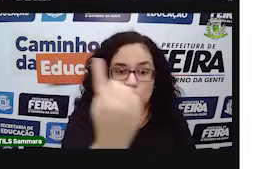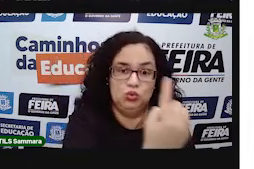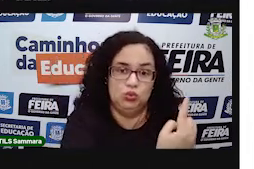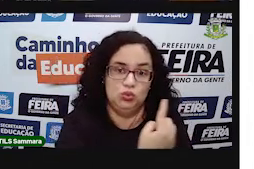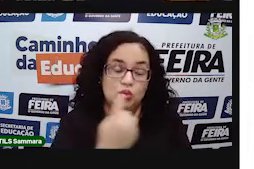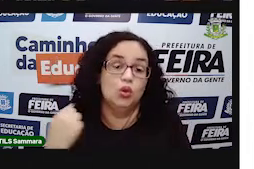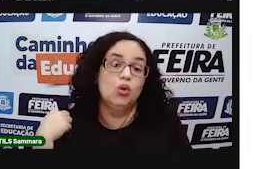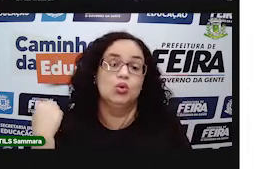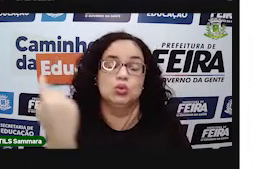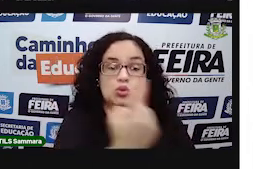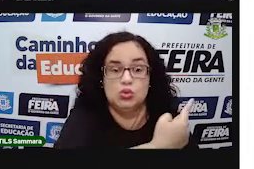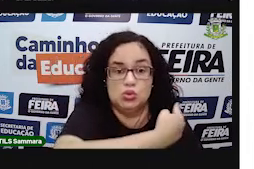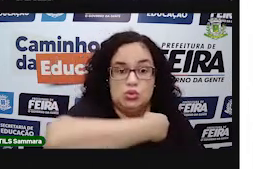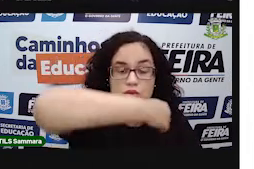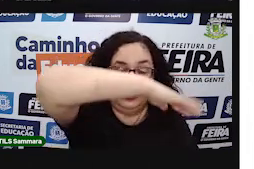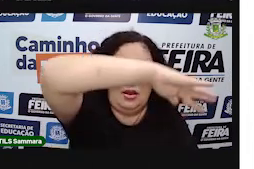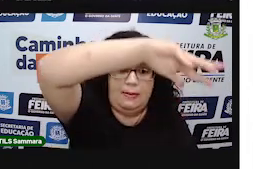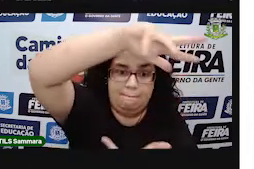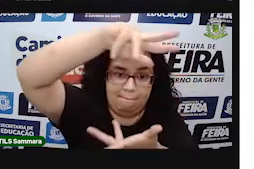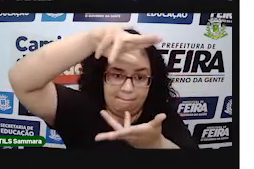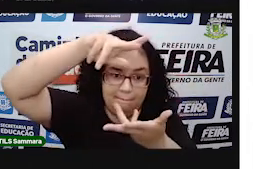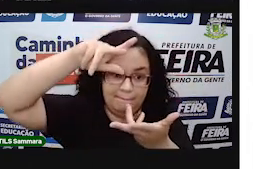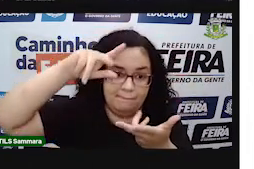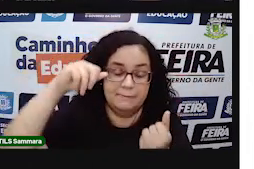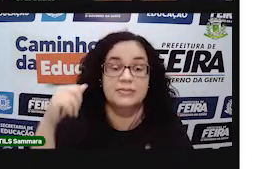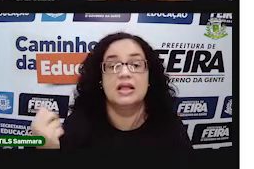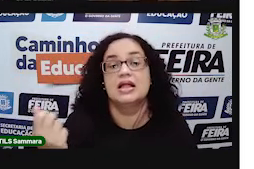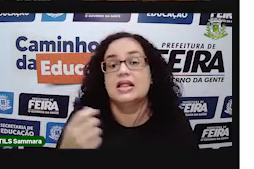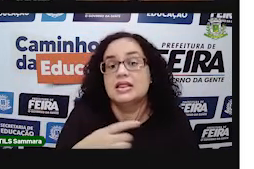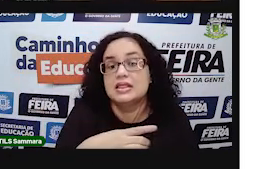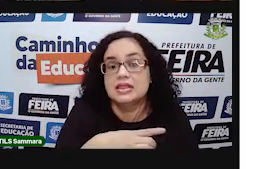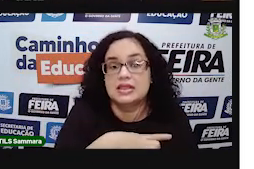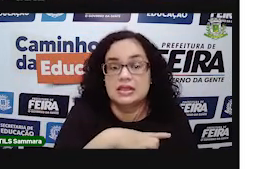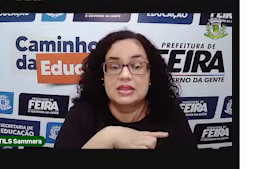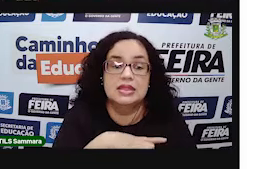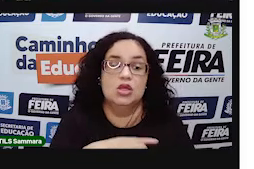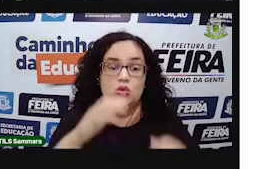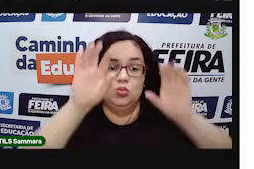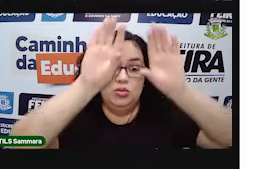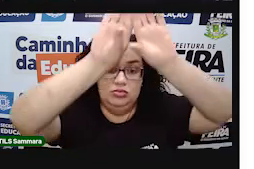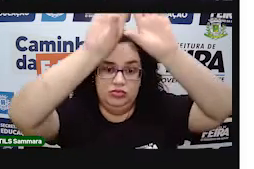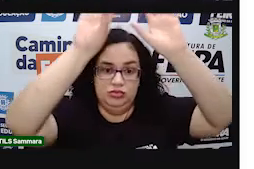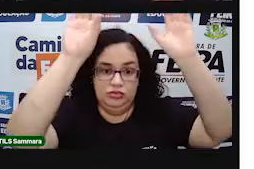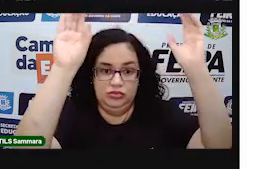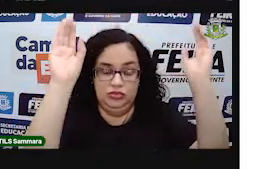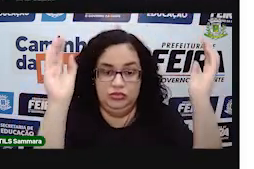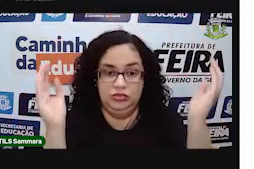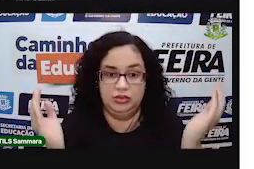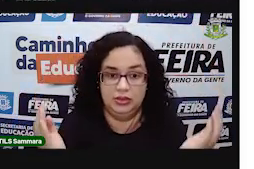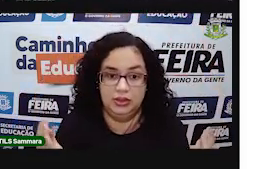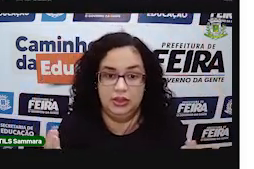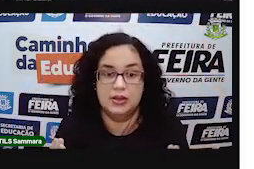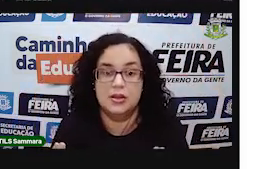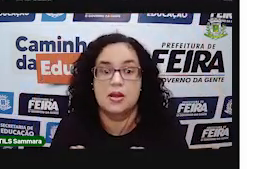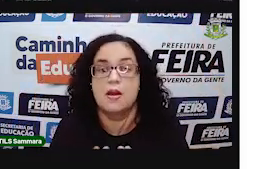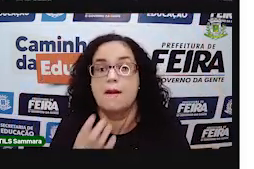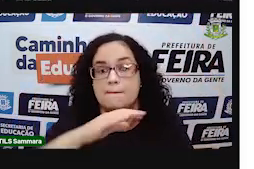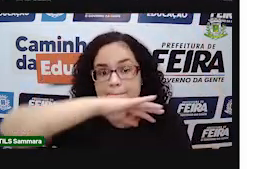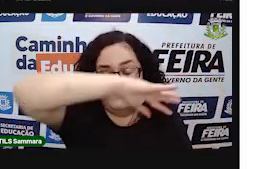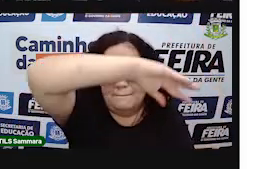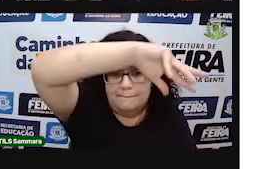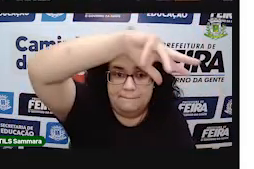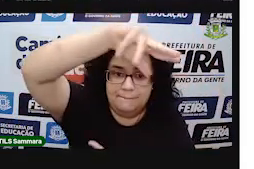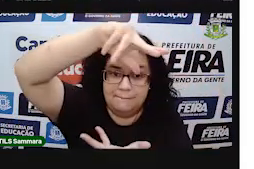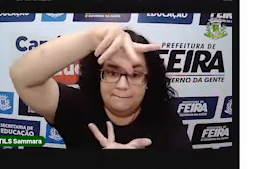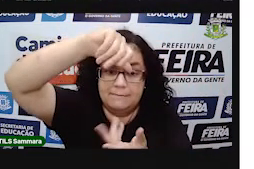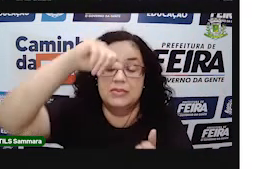volta, o nosso planeta, o nosso planeta Terra, ele tem também uma forma. E a forma que o planeta Terra,